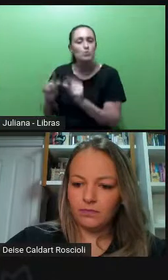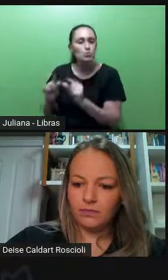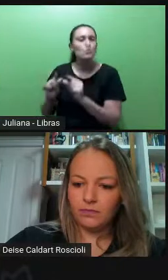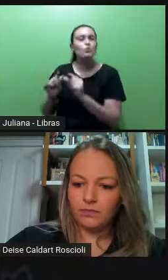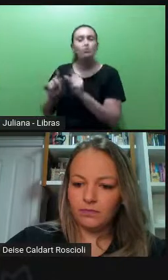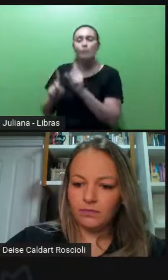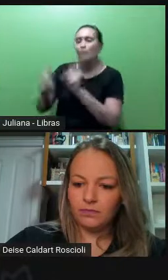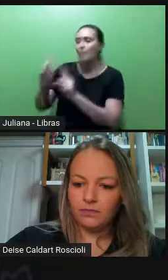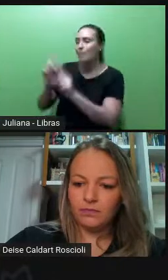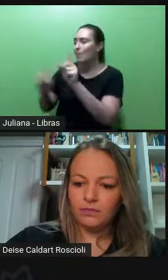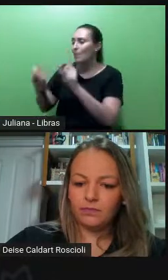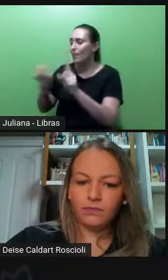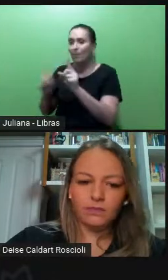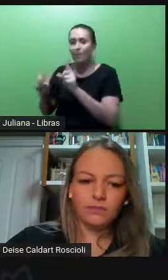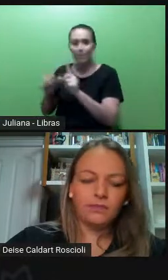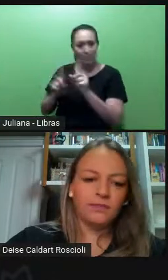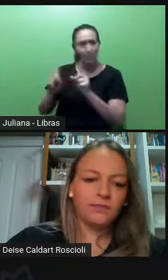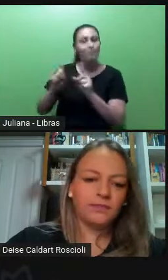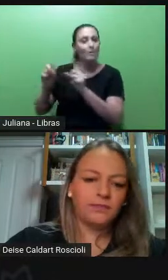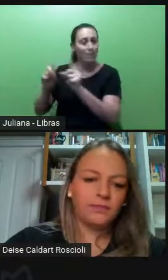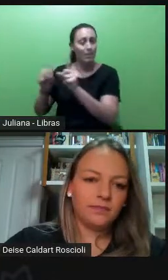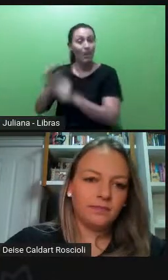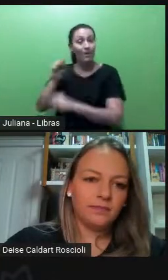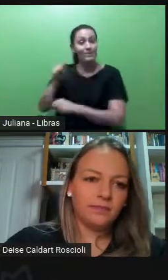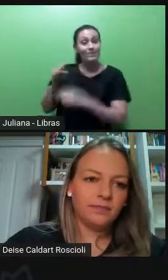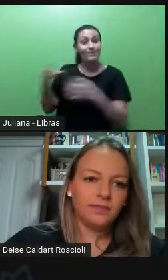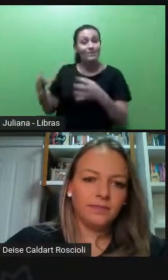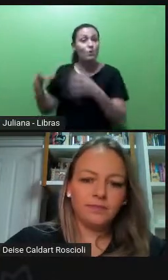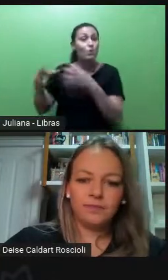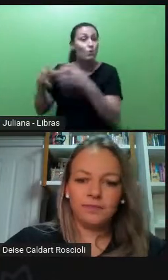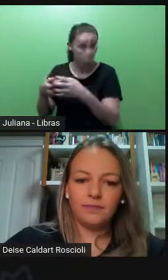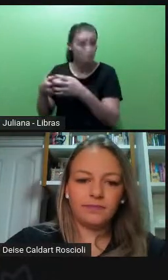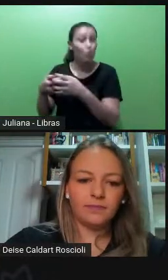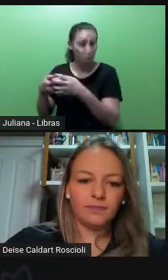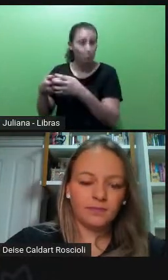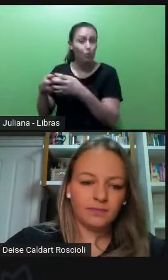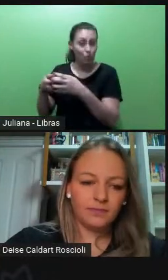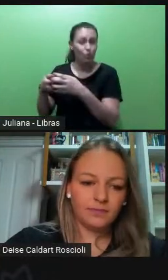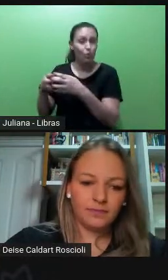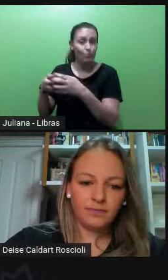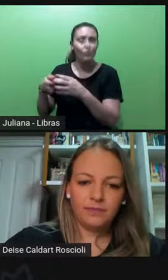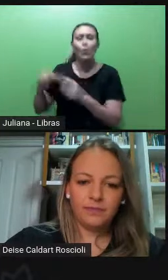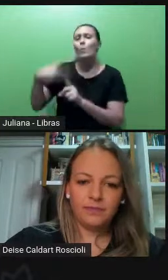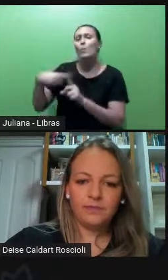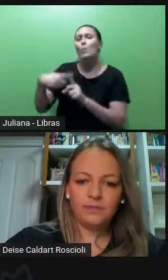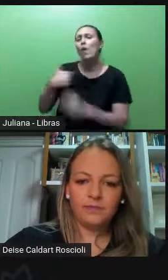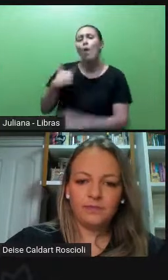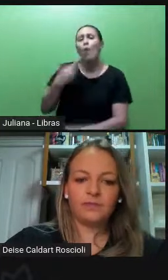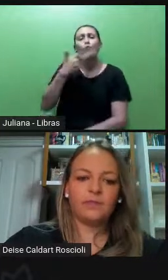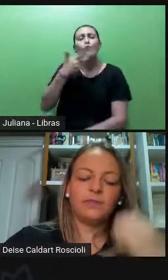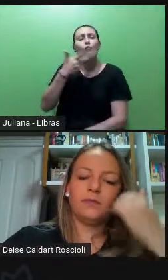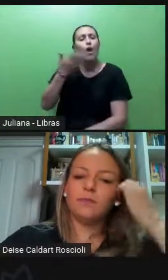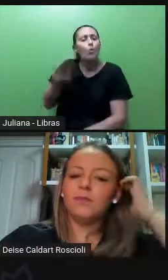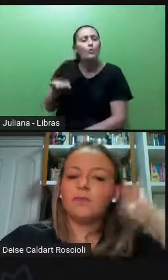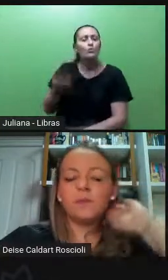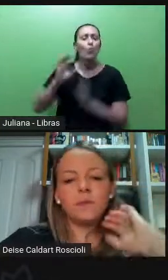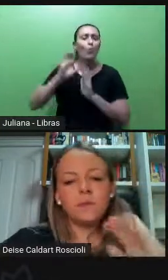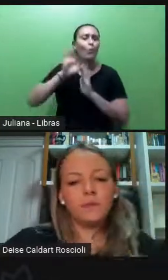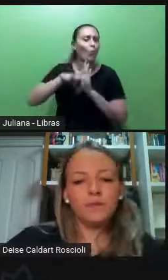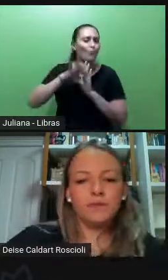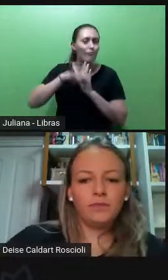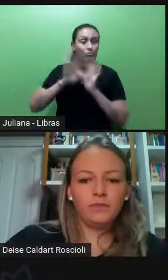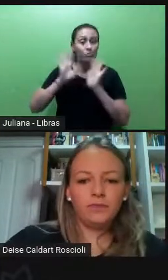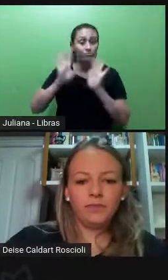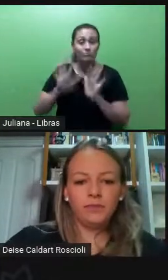conceito da Djamila Ribeiro, né? Grupos socialmente subalternizados. Por que eu falo para vocês desse conceito tão importante